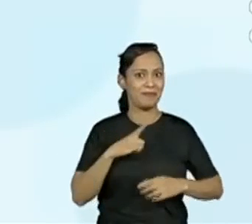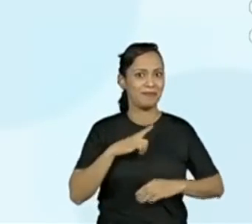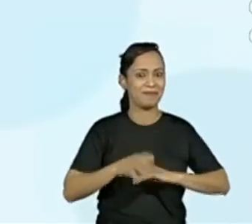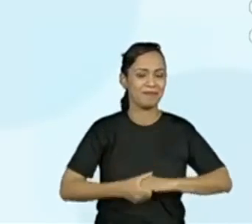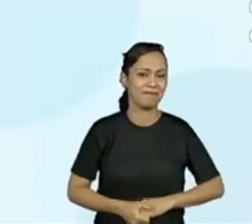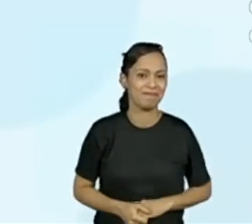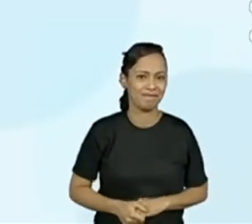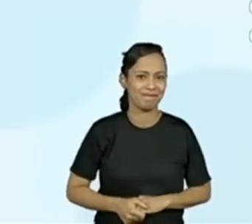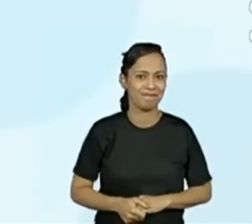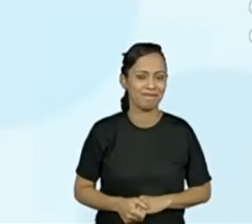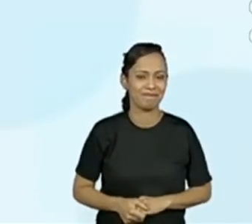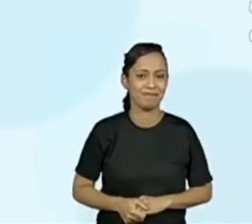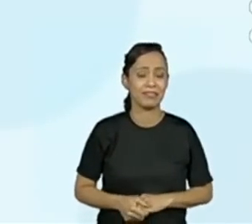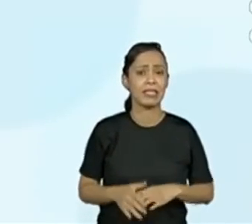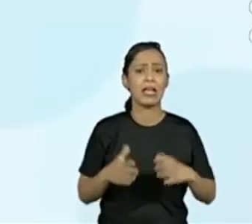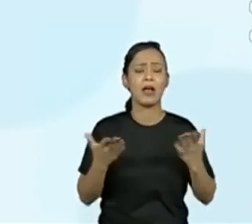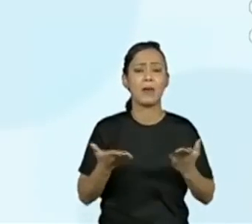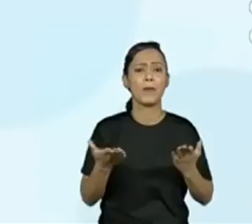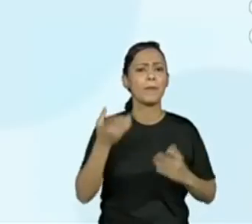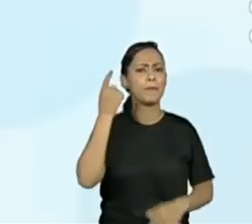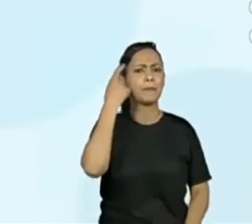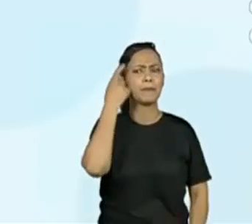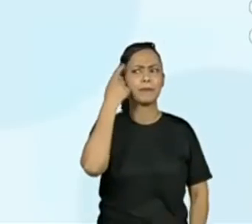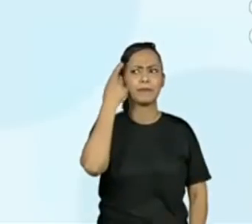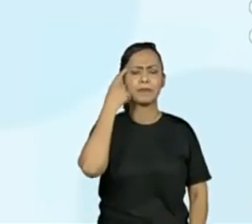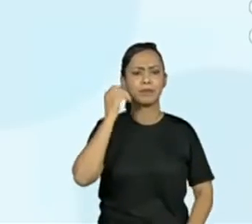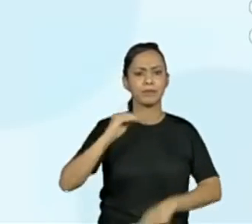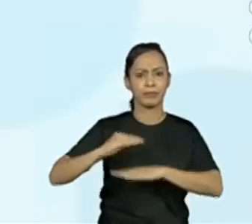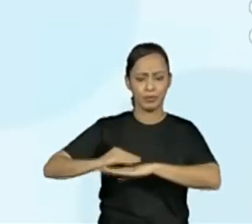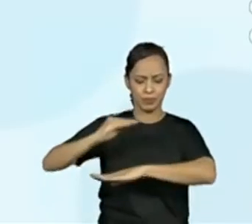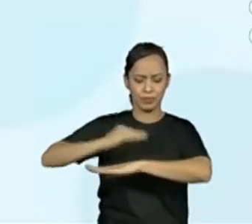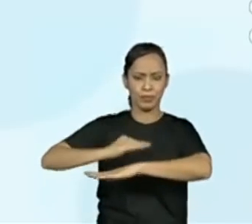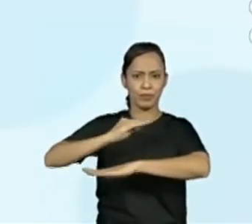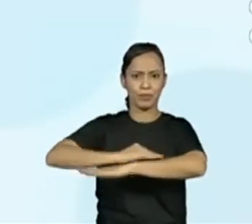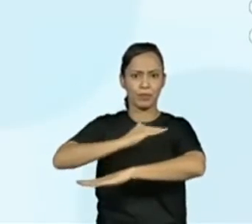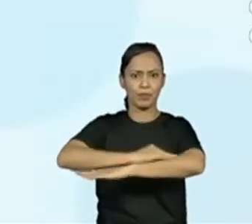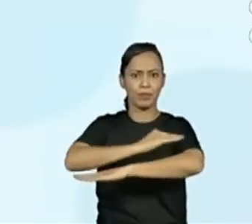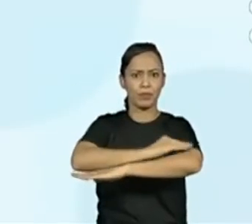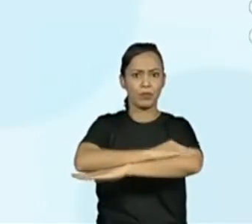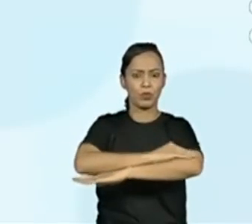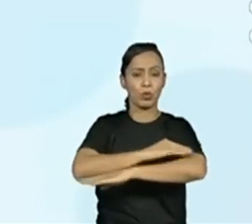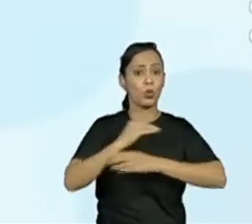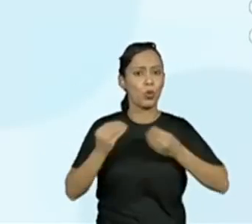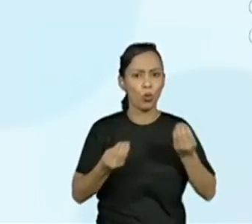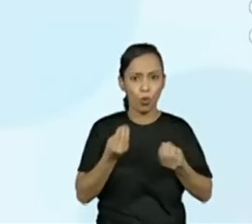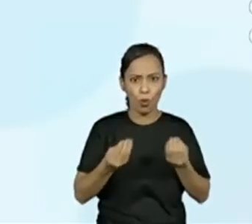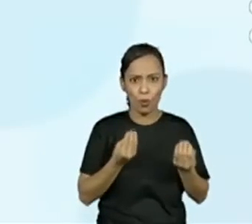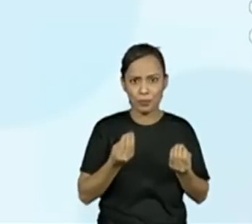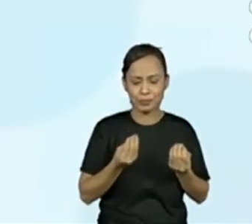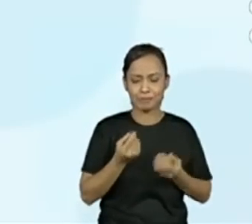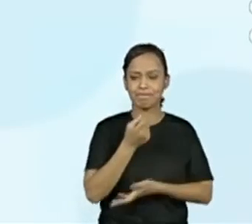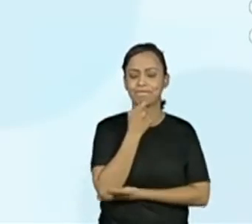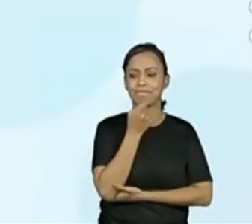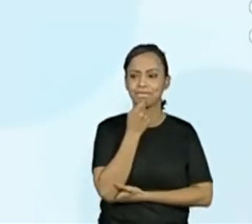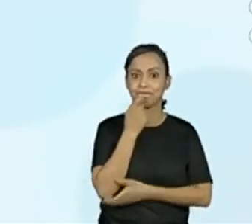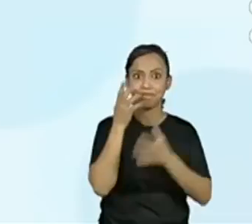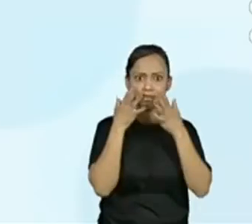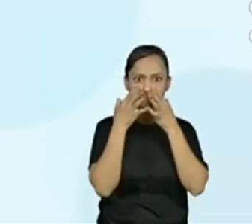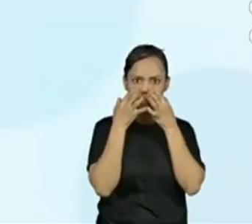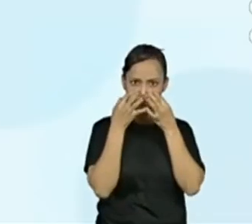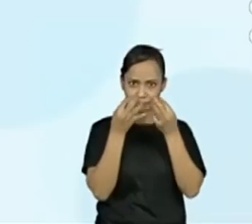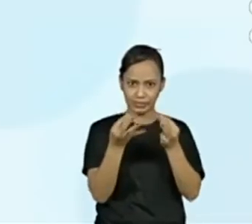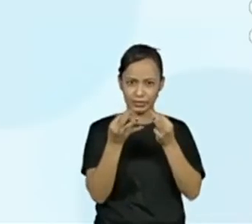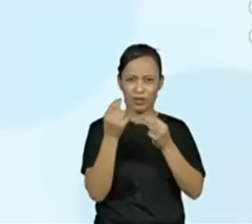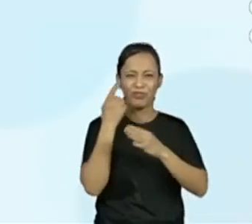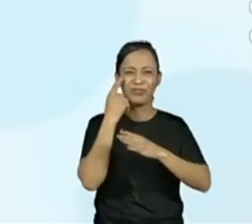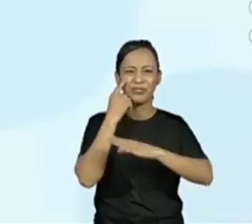Muito bom. Então vamos pensar aí nos saltos dos sapos. Vamos, atenção a reta que a